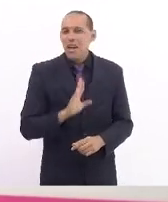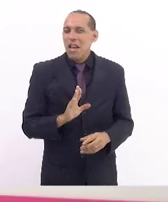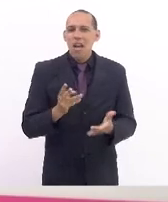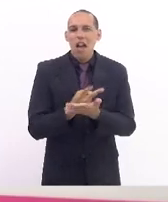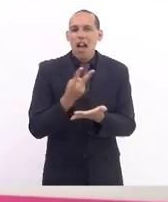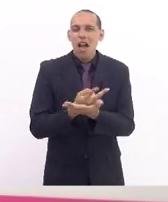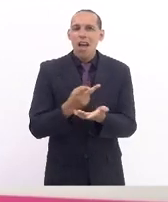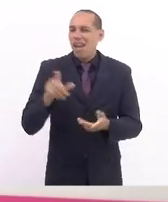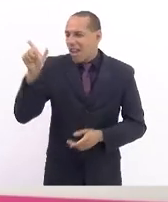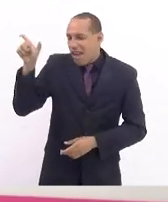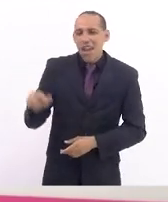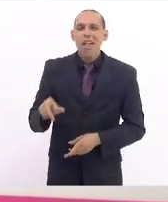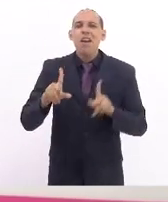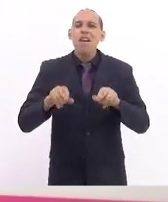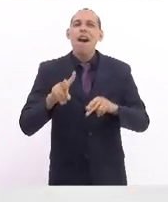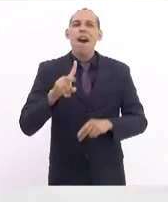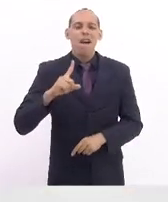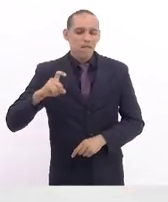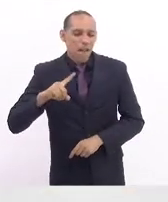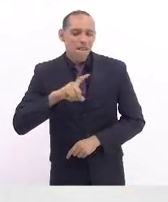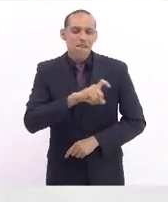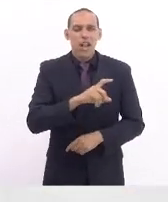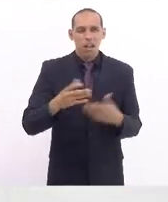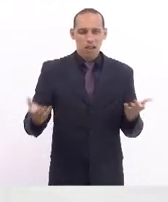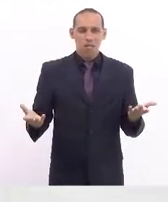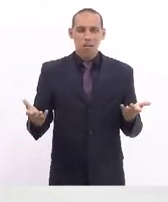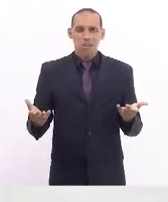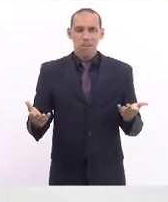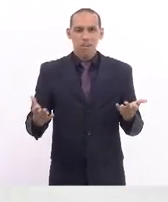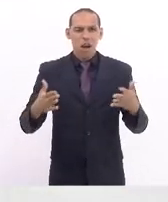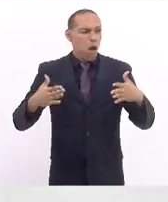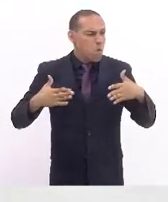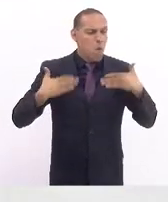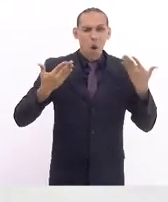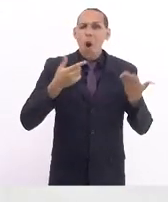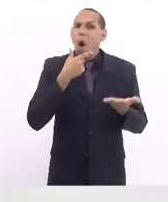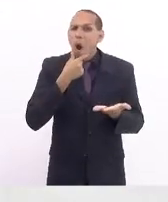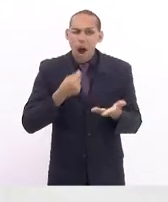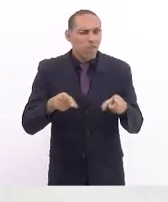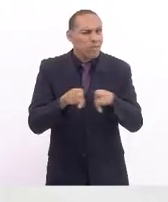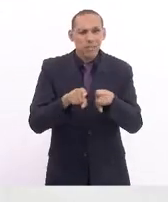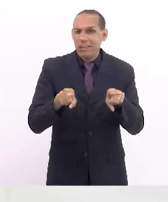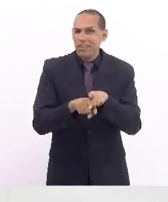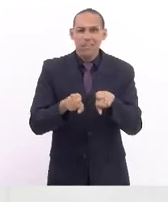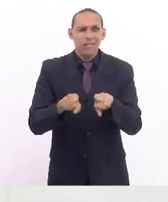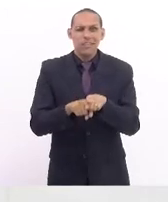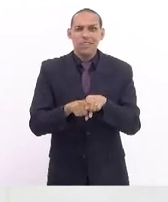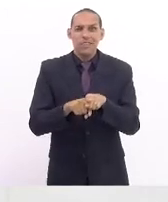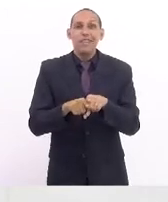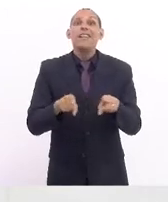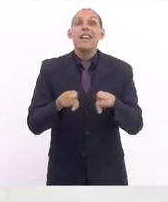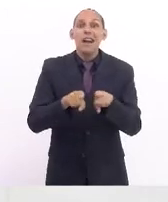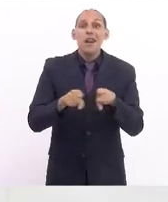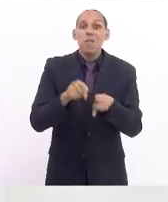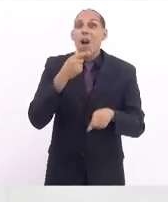deputado, é um verme. Exatamente. E causou indignação nos homens, inclusive no homem que vazou o áudio.